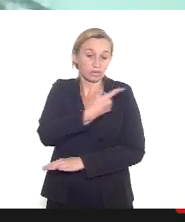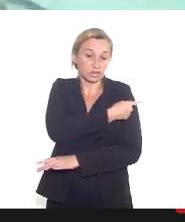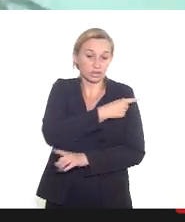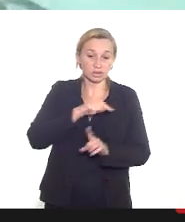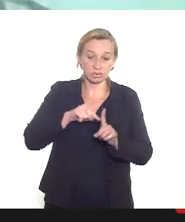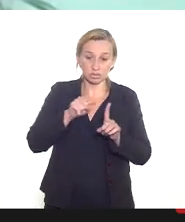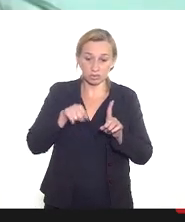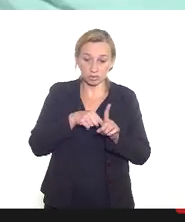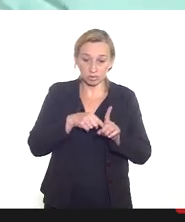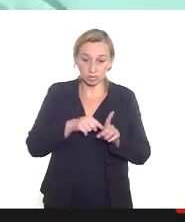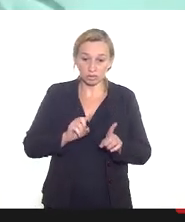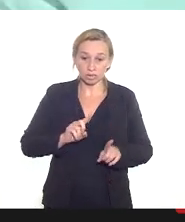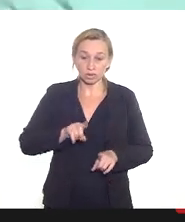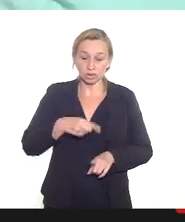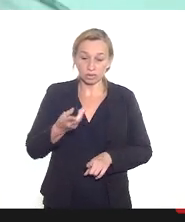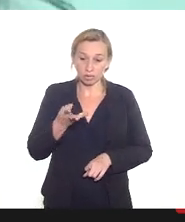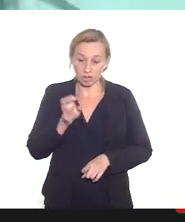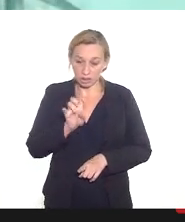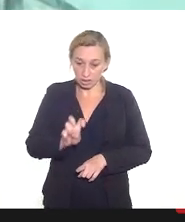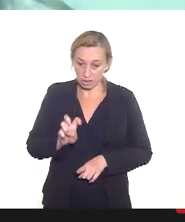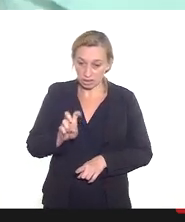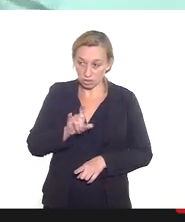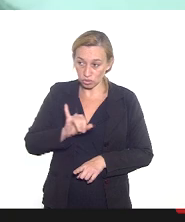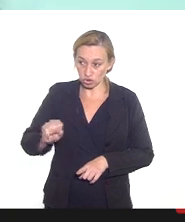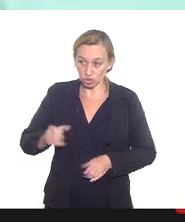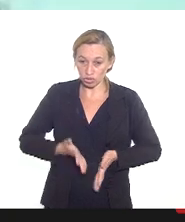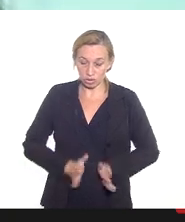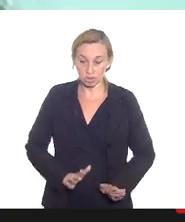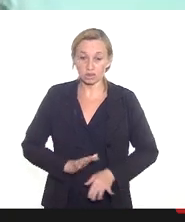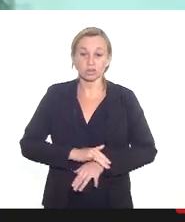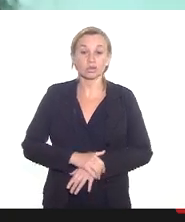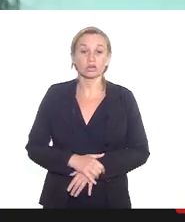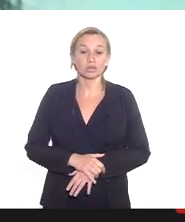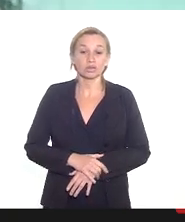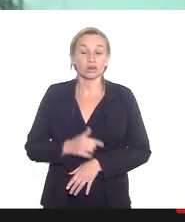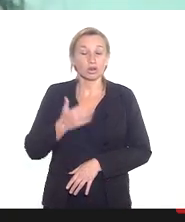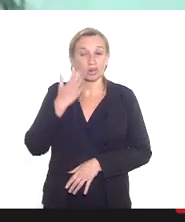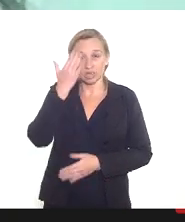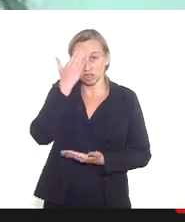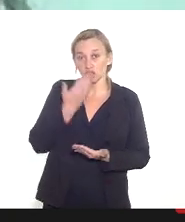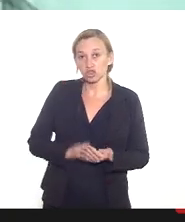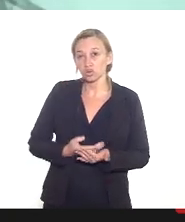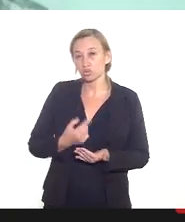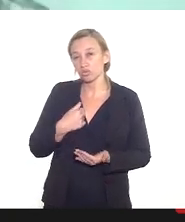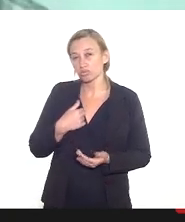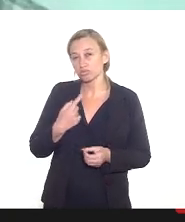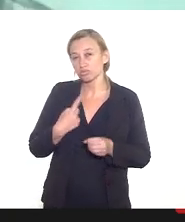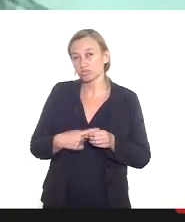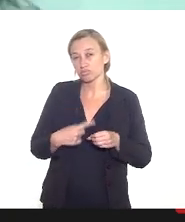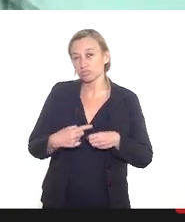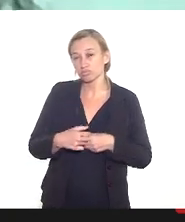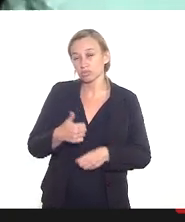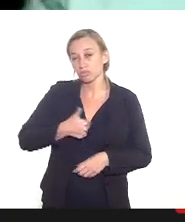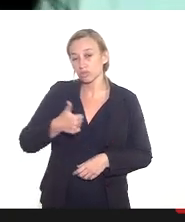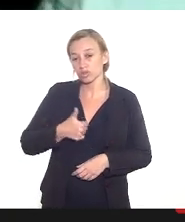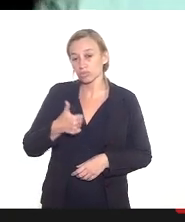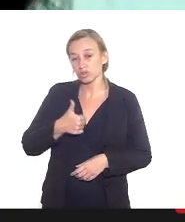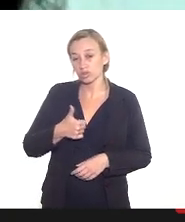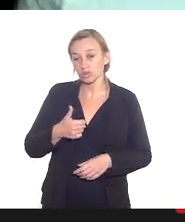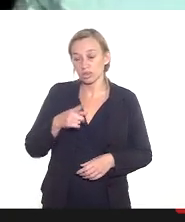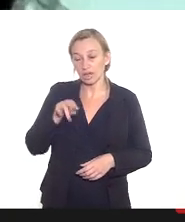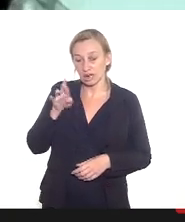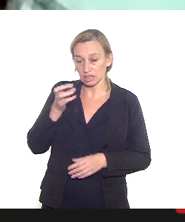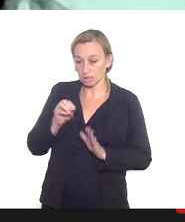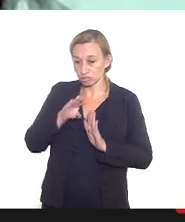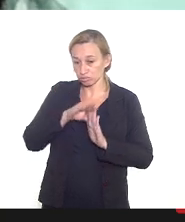e puérperas acredito eu se não estou enganada foi um dos primeiros municípios a fazer o calendário tornando viável a